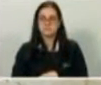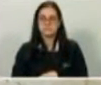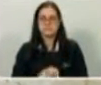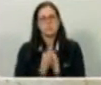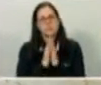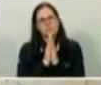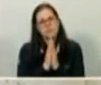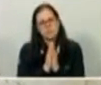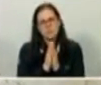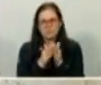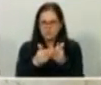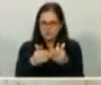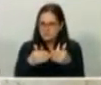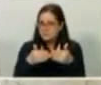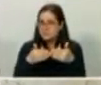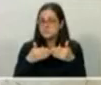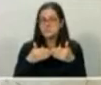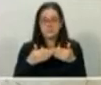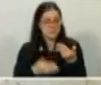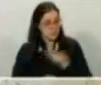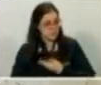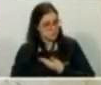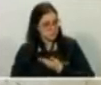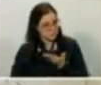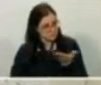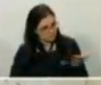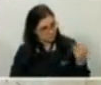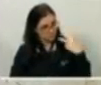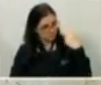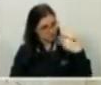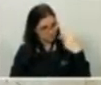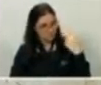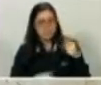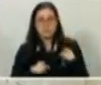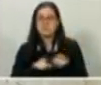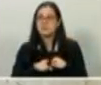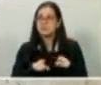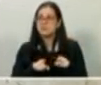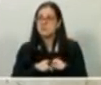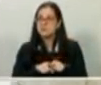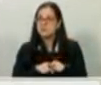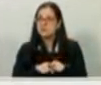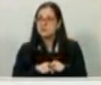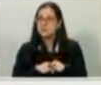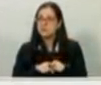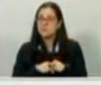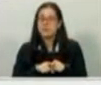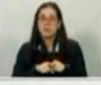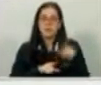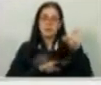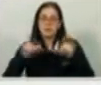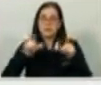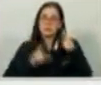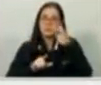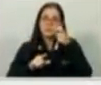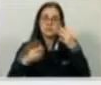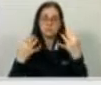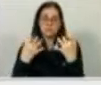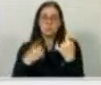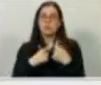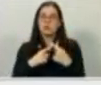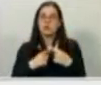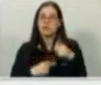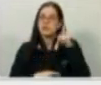a licença dos meus colegas aqui, vereadores e também daqueles que estão nos assistindo, porque dia 2 de